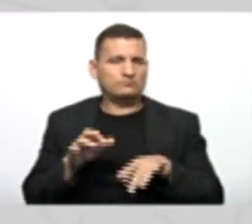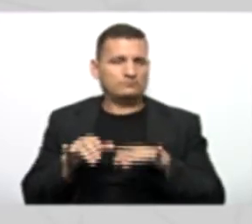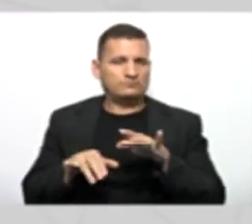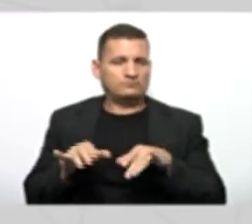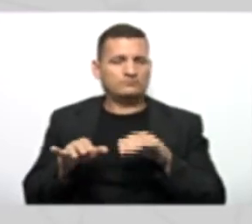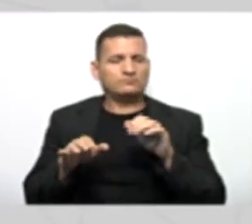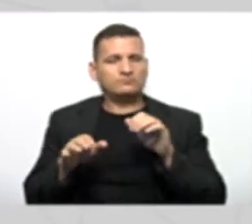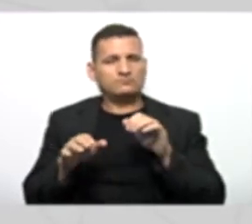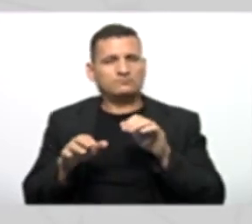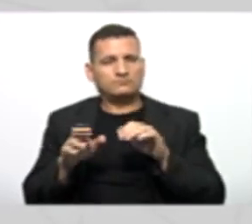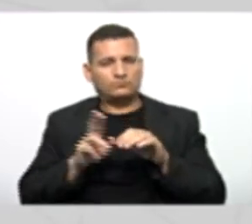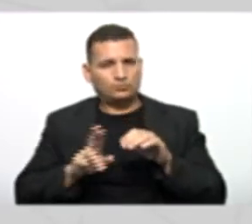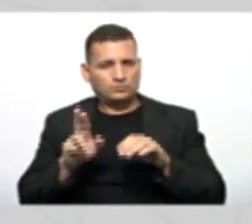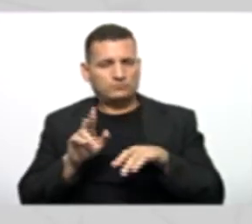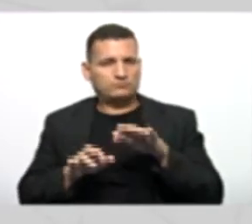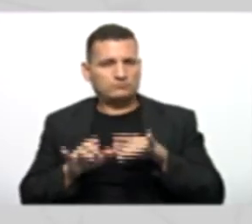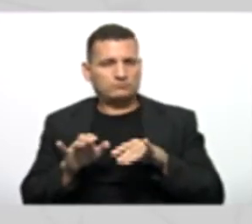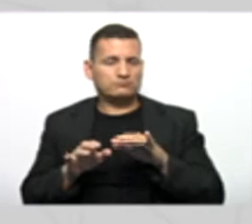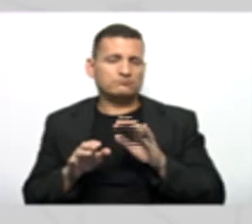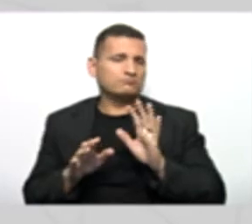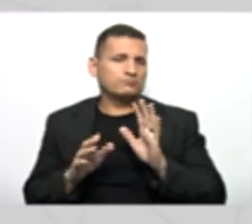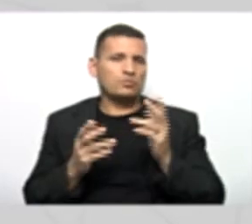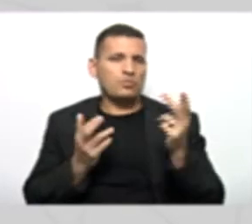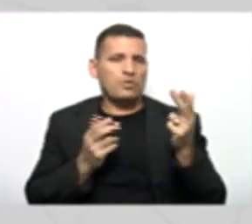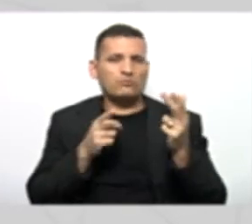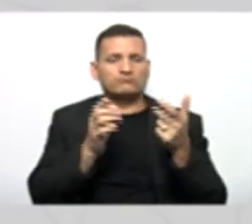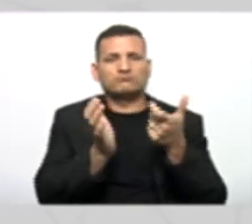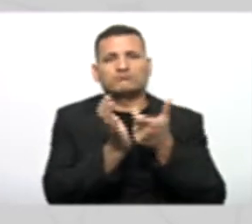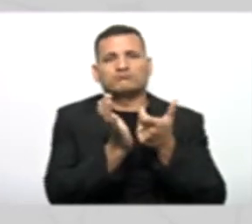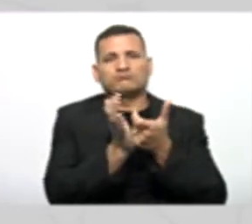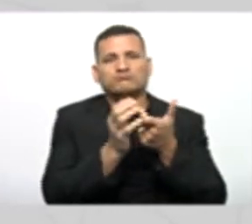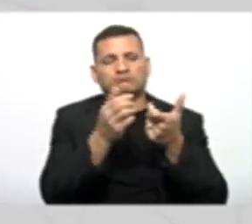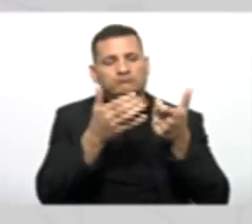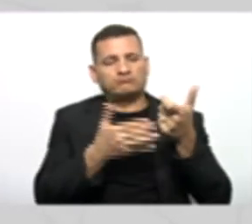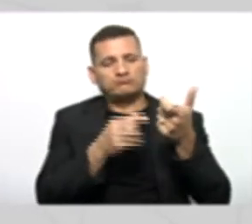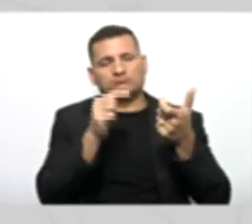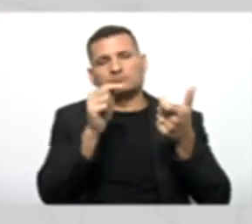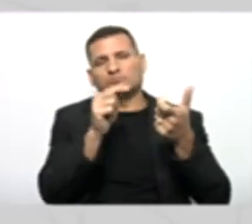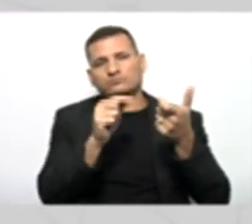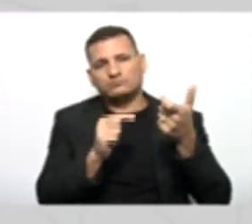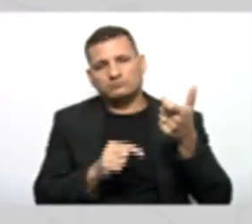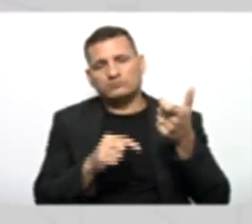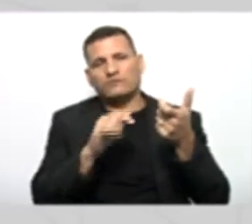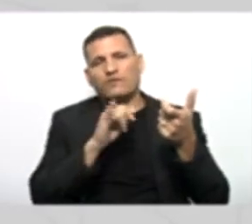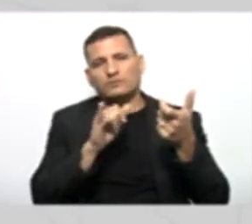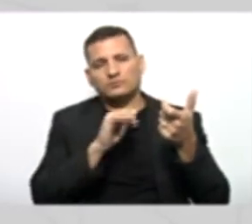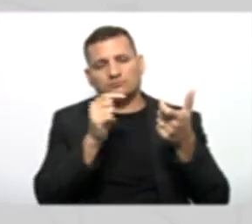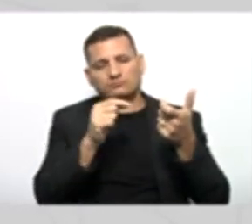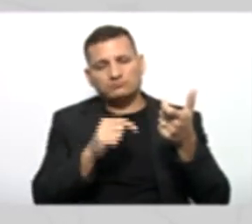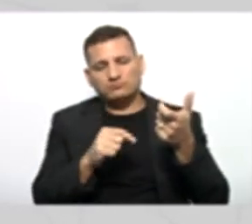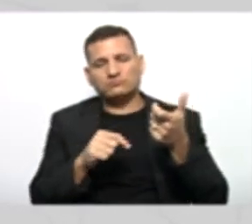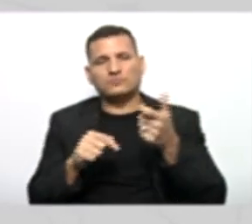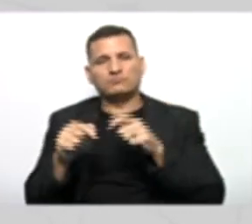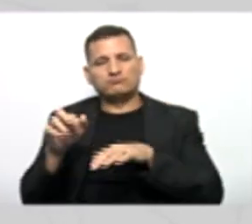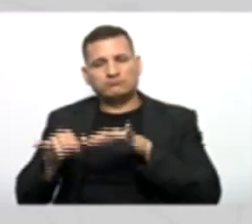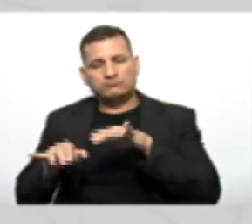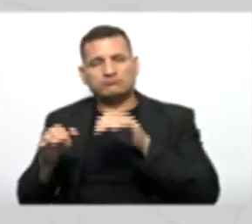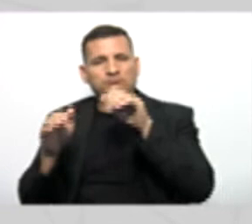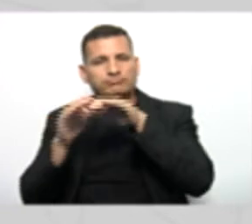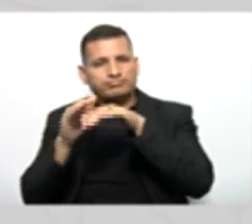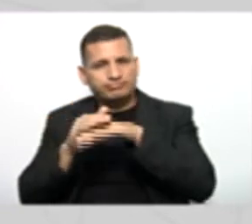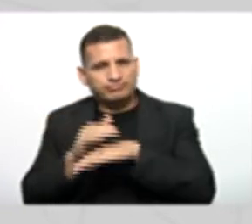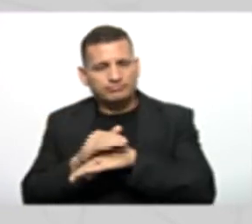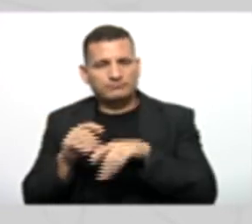criou Na sua classe Nome Endereço Telefone E as informações Específicas De pessoa física E jurídica Nesse caso RG